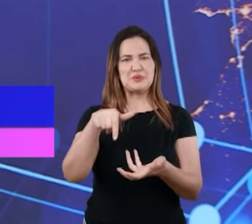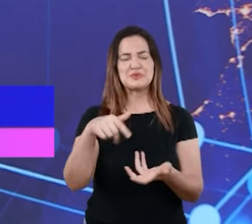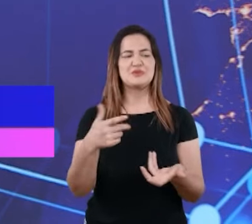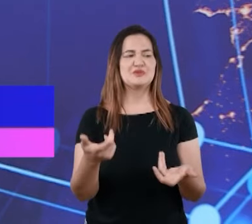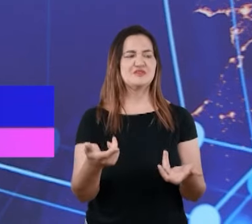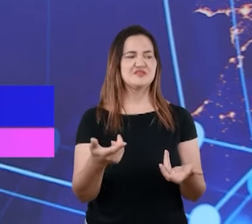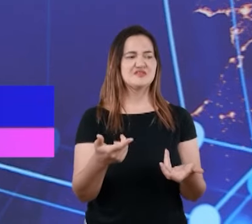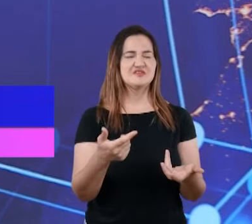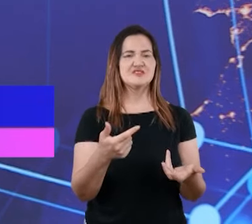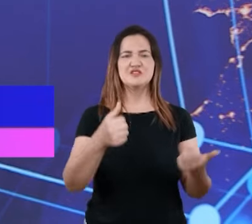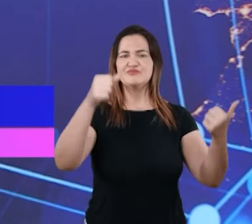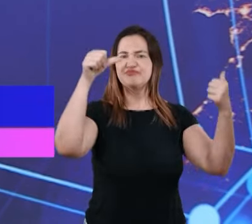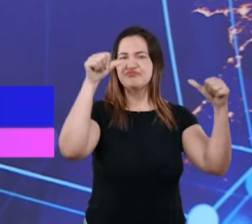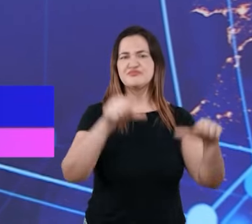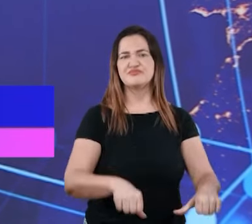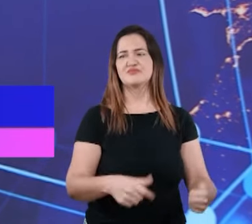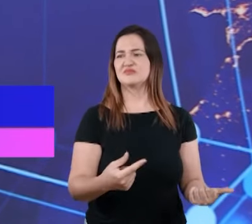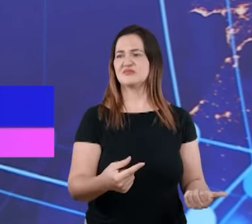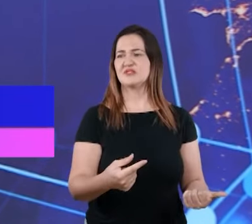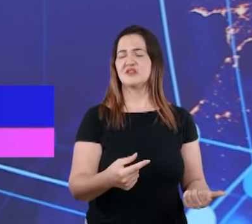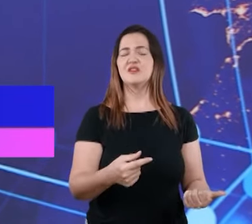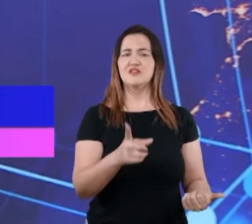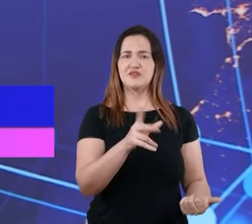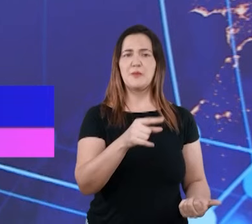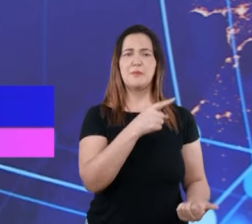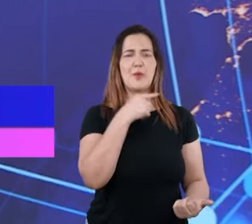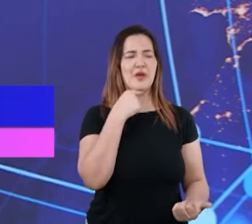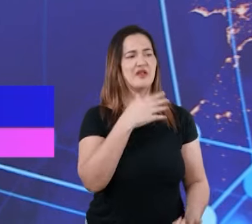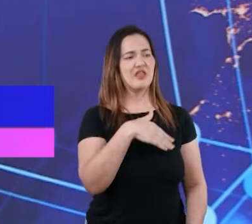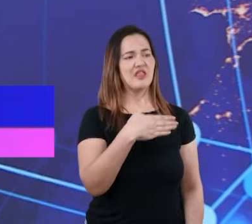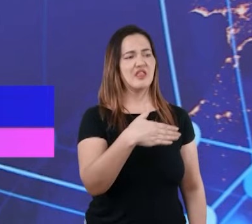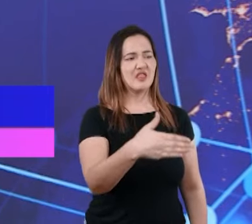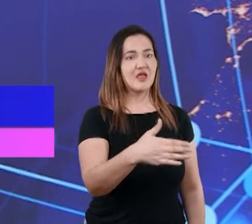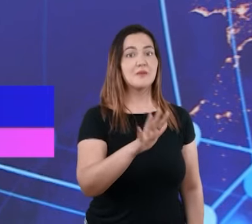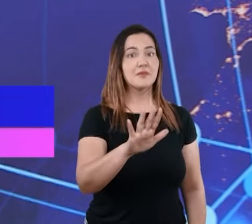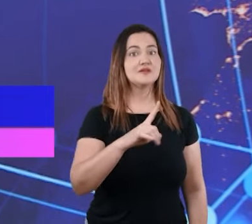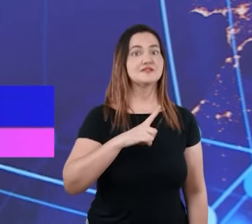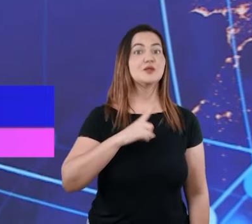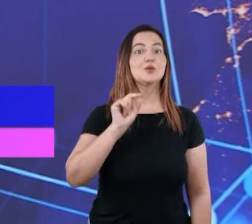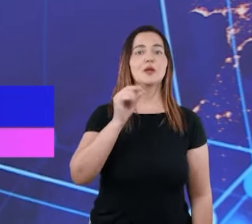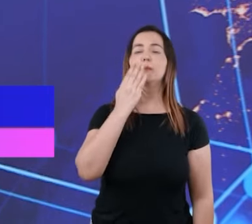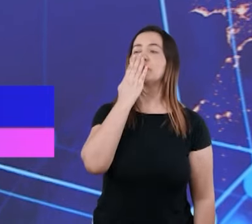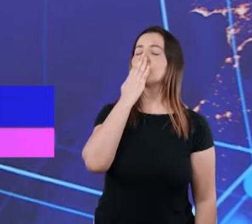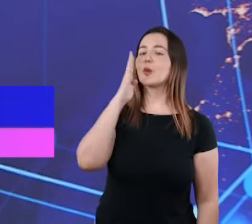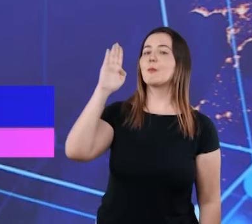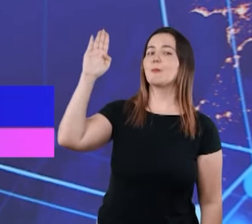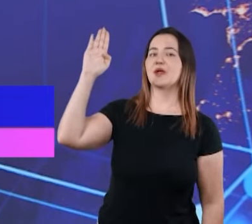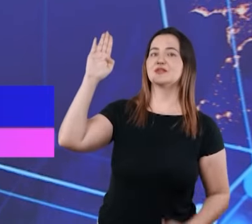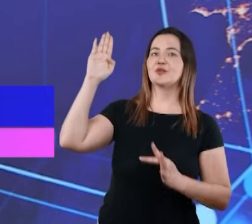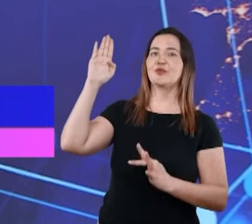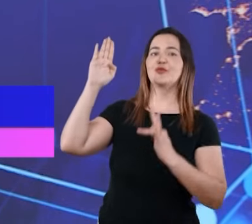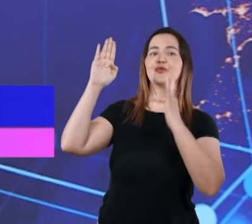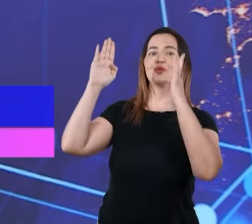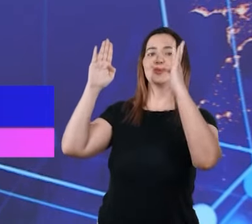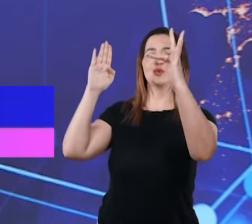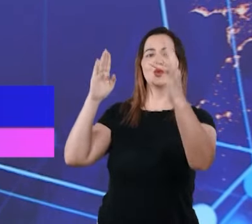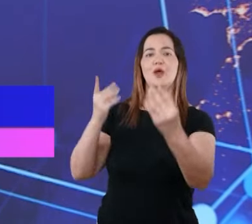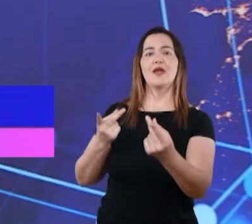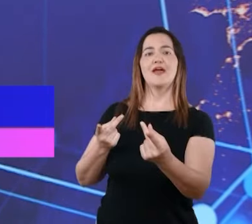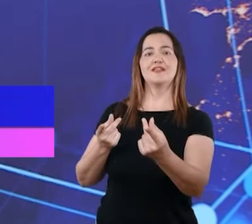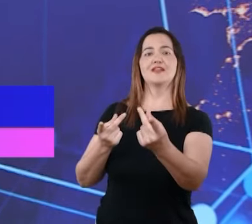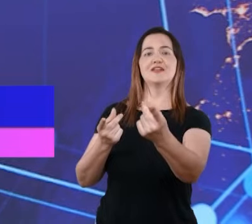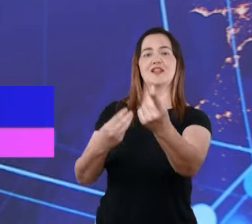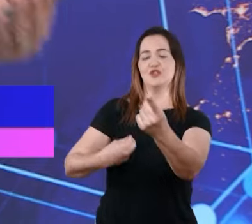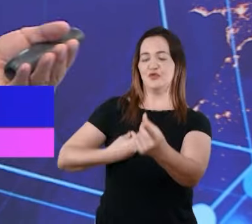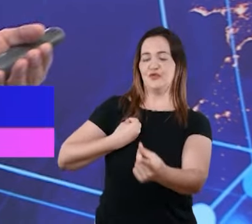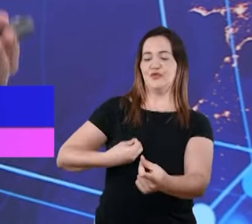sabendo que não é apenas essa vida que nós temos, mas há uma promessa de eternidade, enche o meu coração de paz,